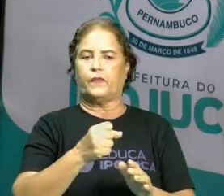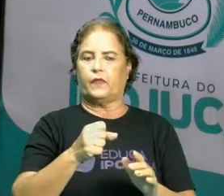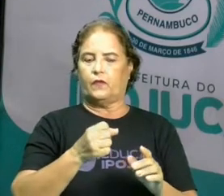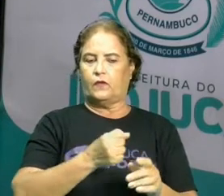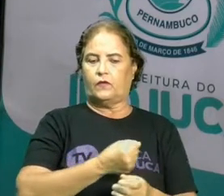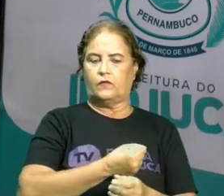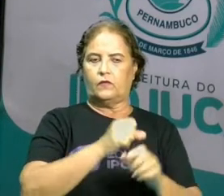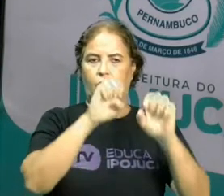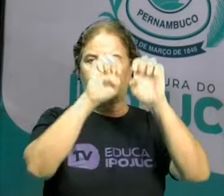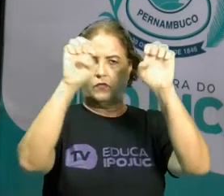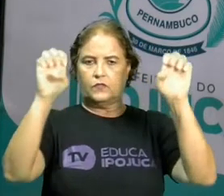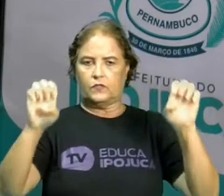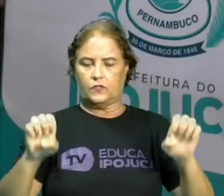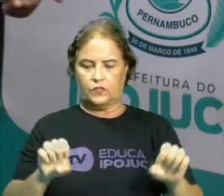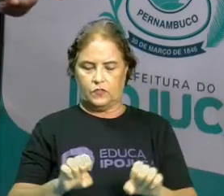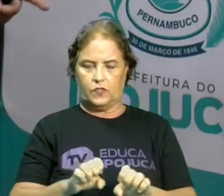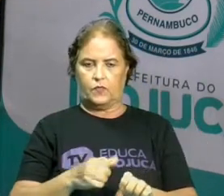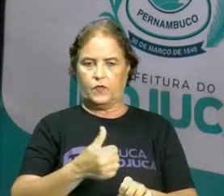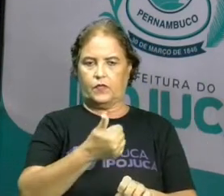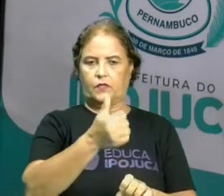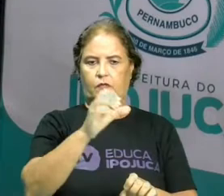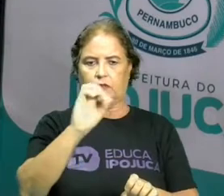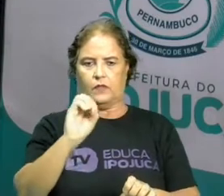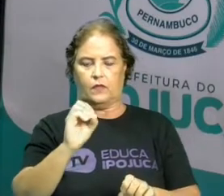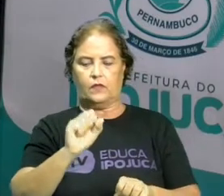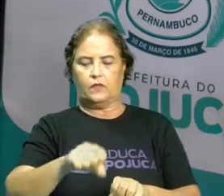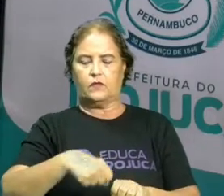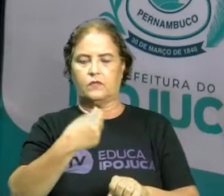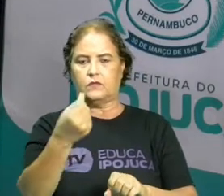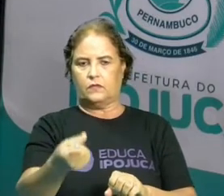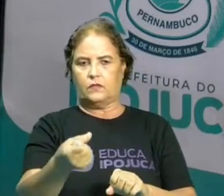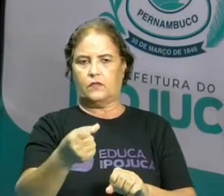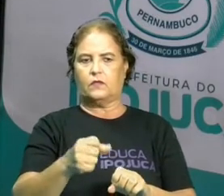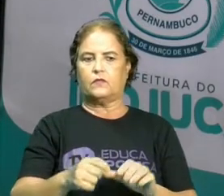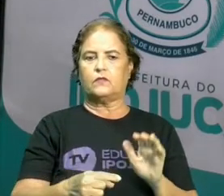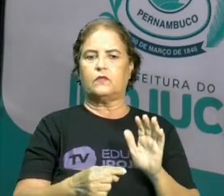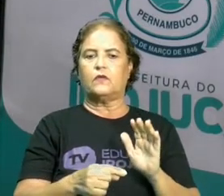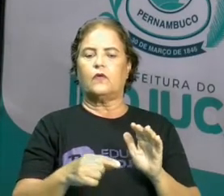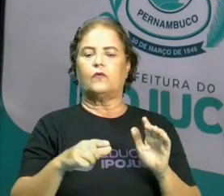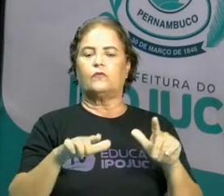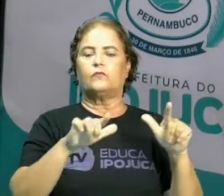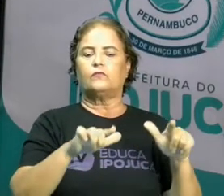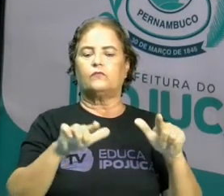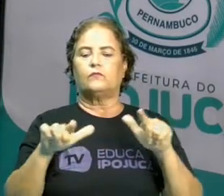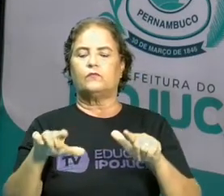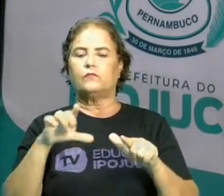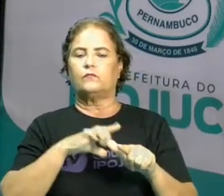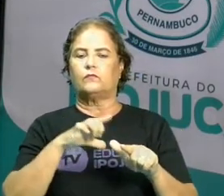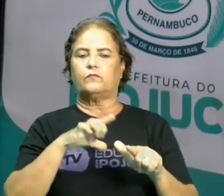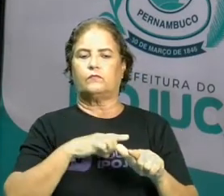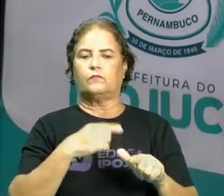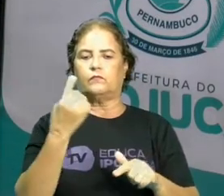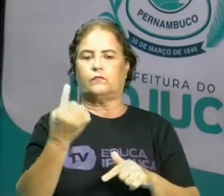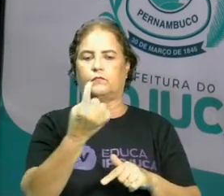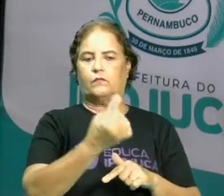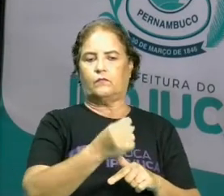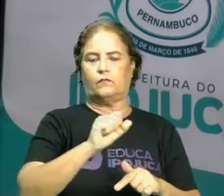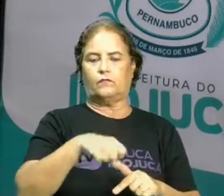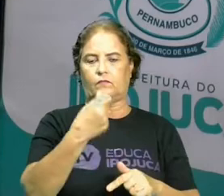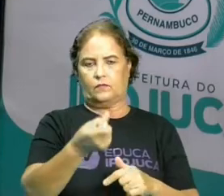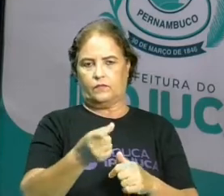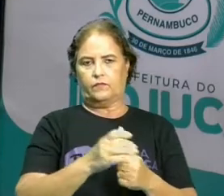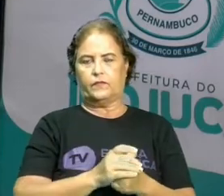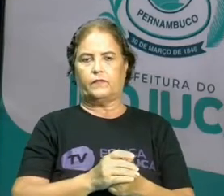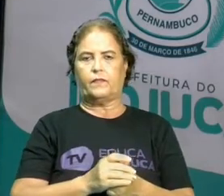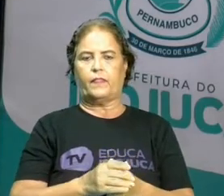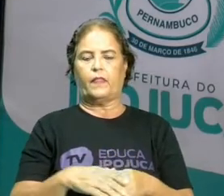e que leva em consideração a posição que esses símbolos estão. Pois é. E agora